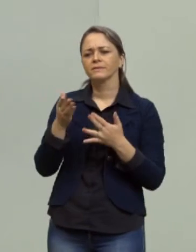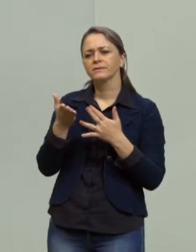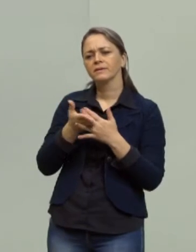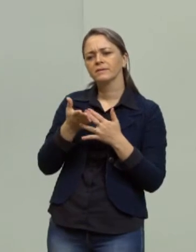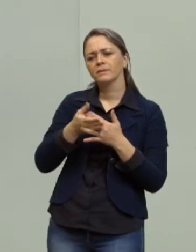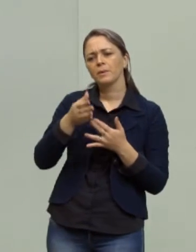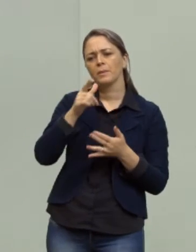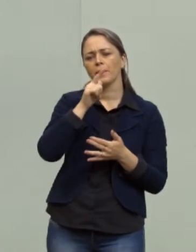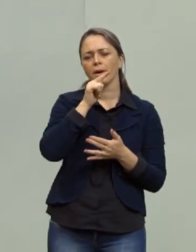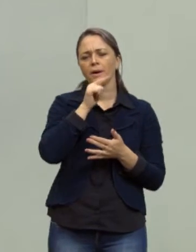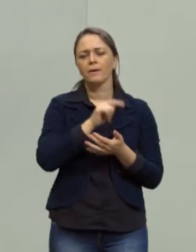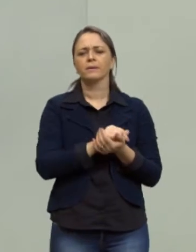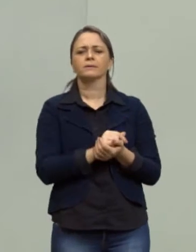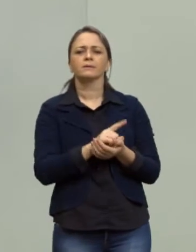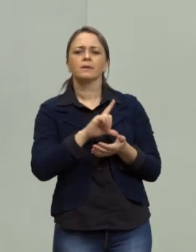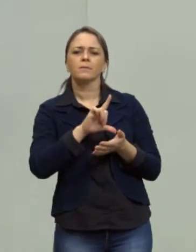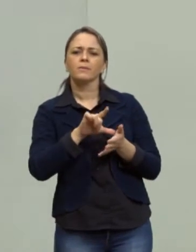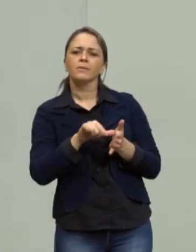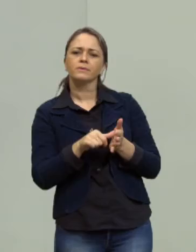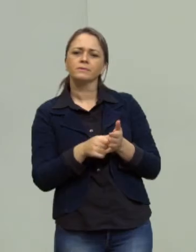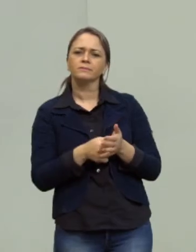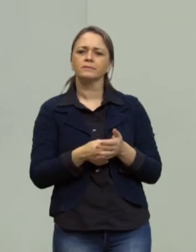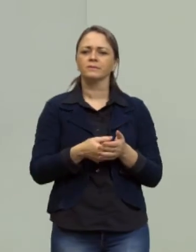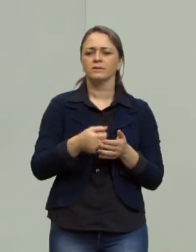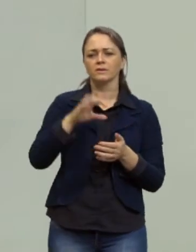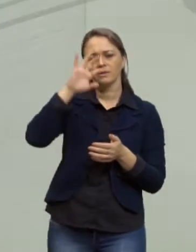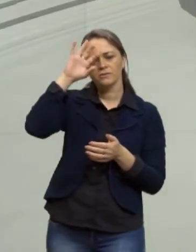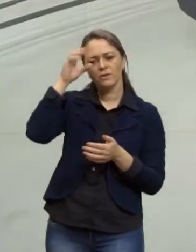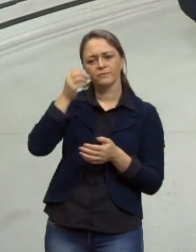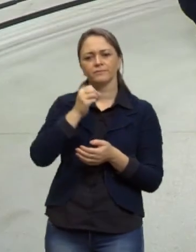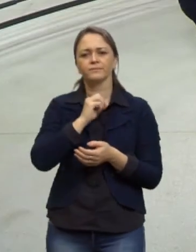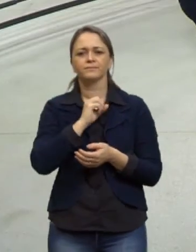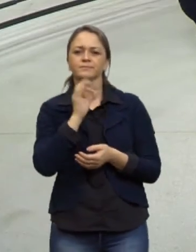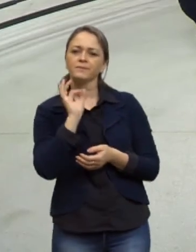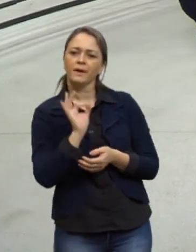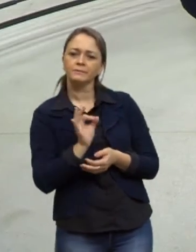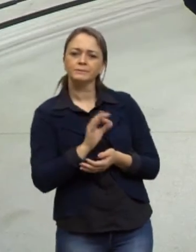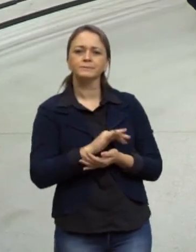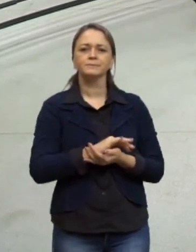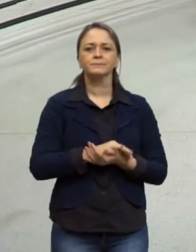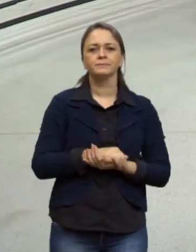toma uma aguinha e no retorno, então, a gente resolve. Certo?